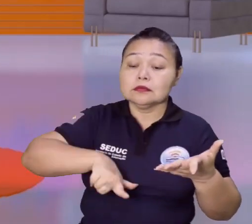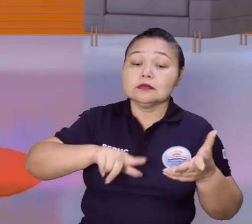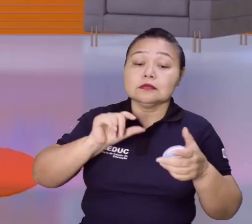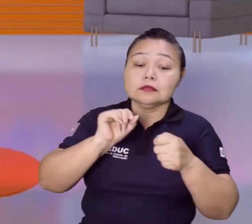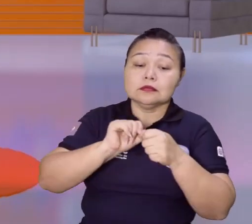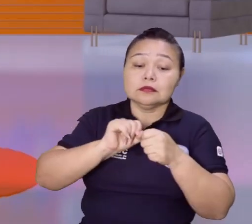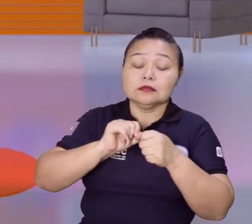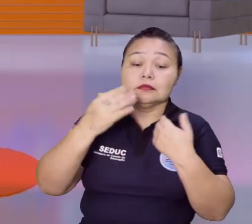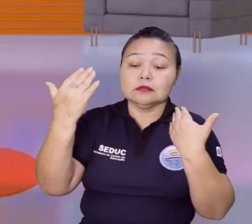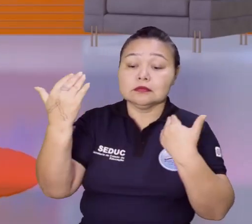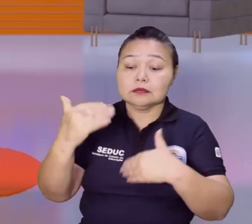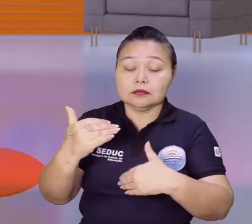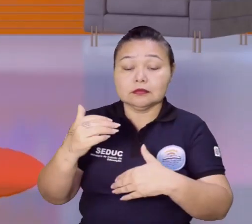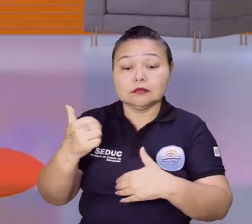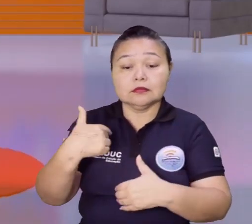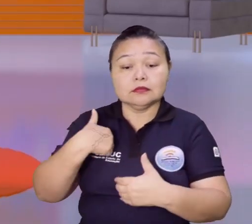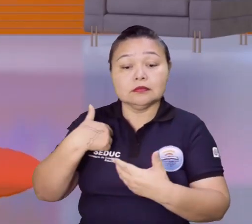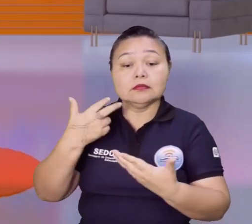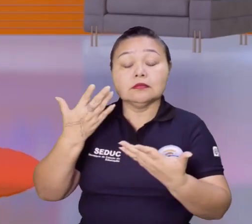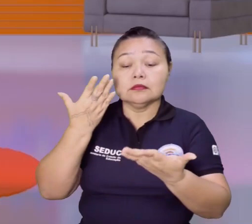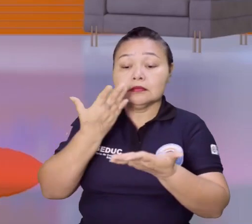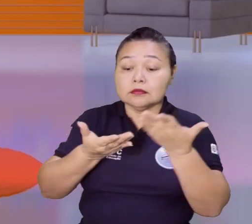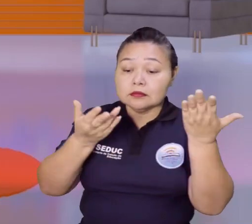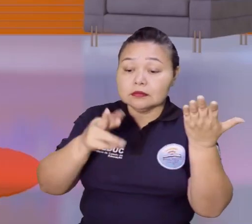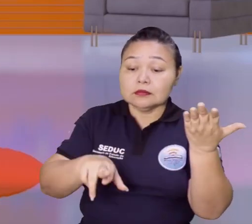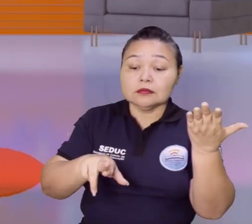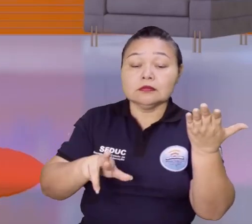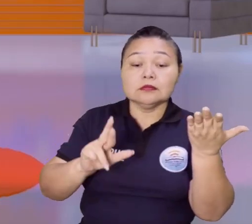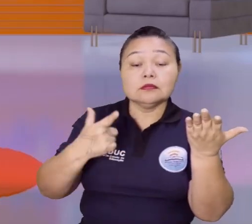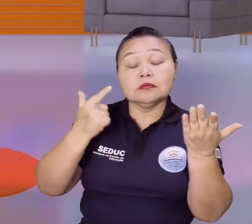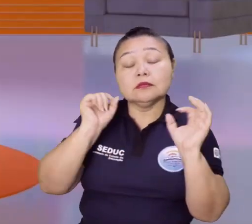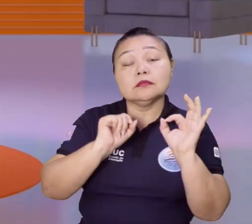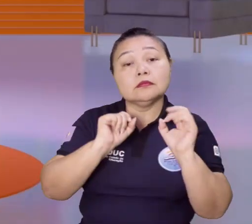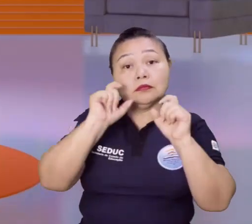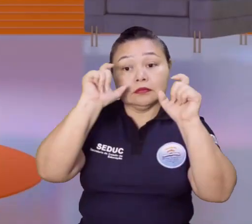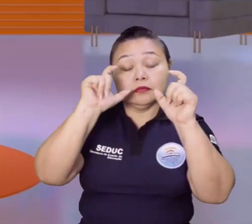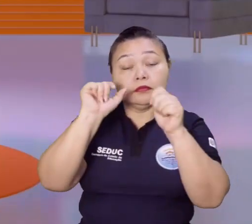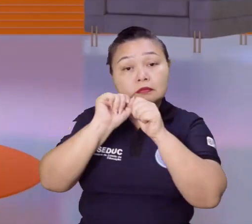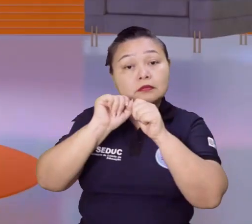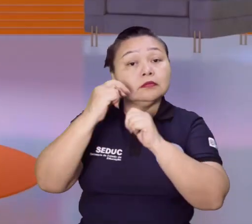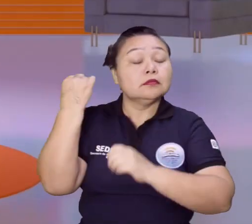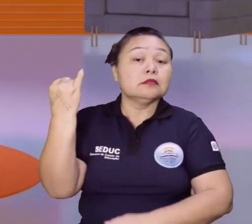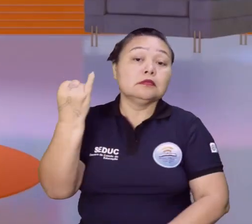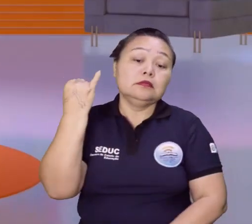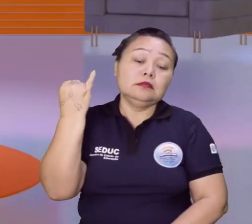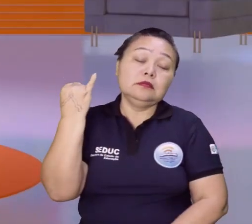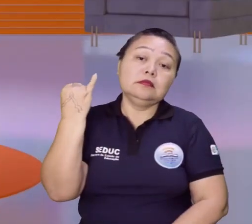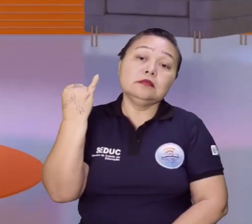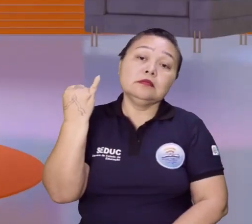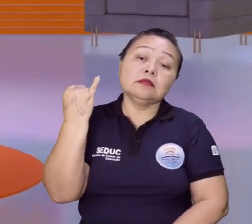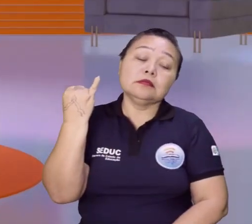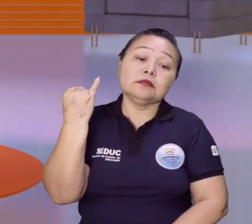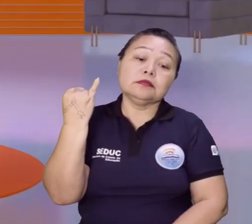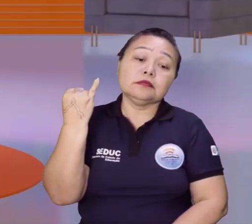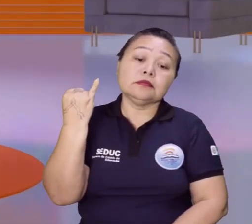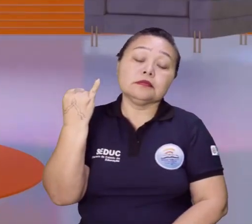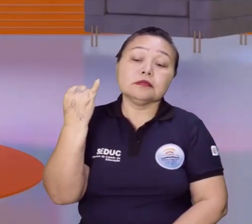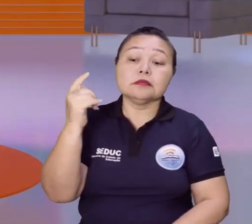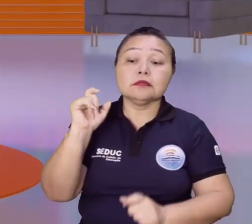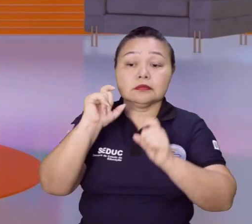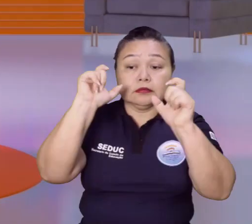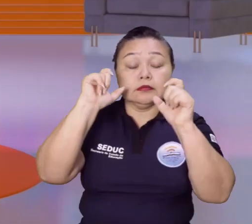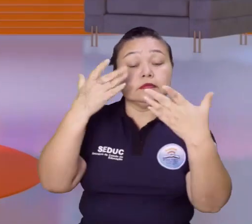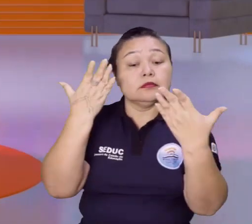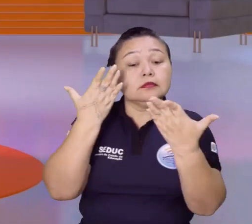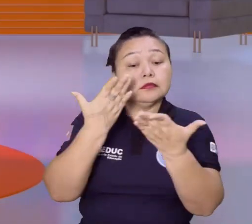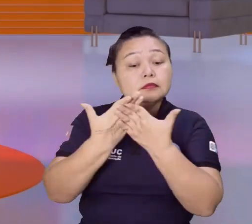e fazer outra prova, que é de recuperação. Então, gente, fiquem ligados que é importante vocês estarem aí prestando atenção